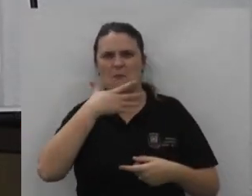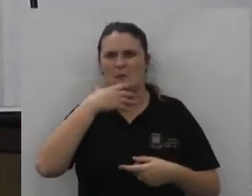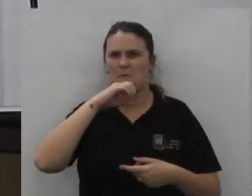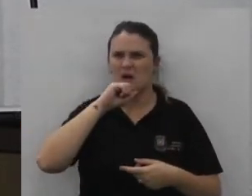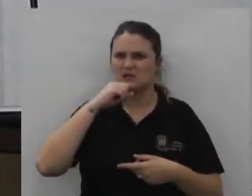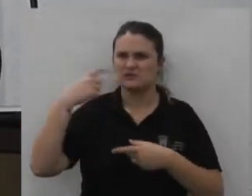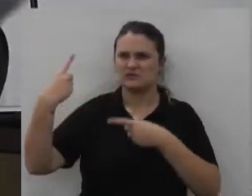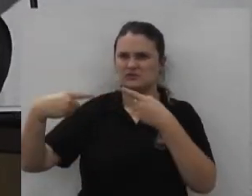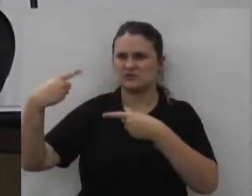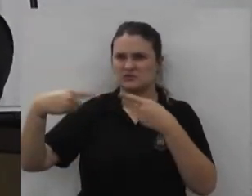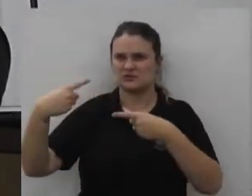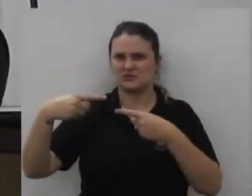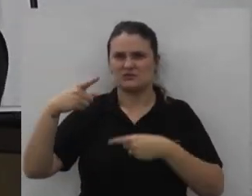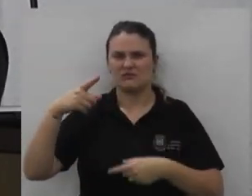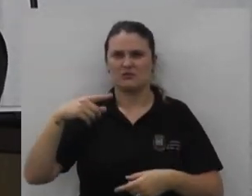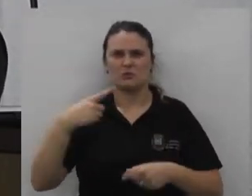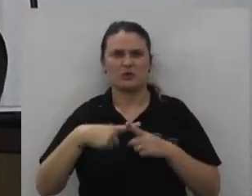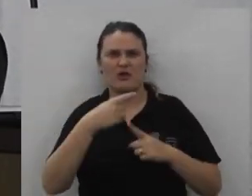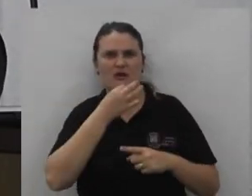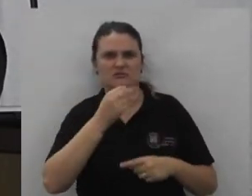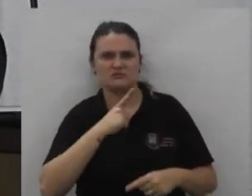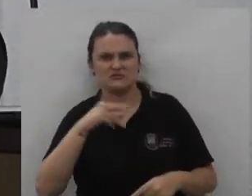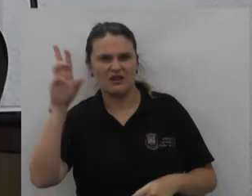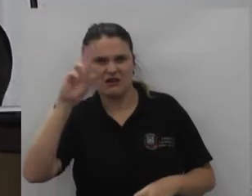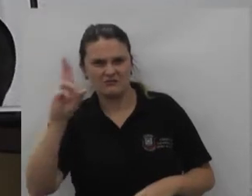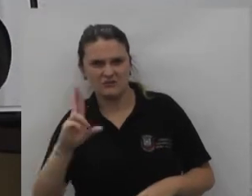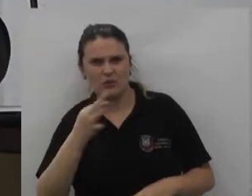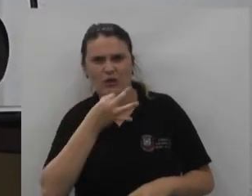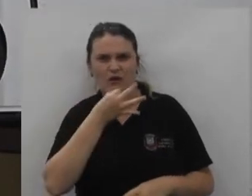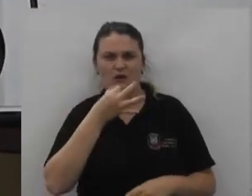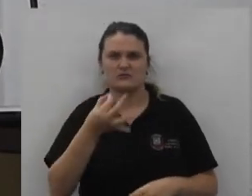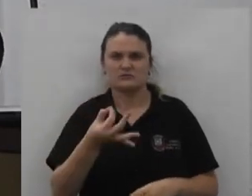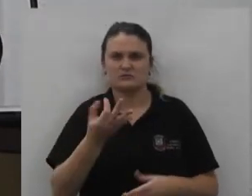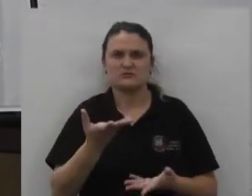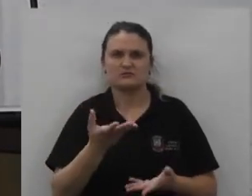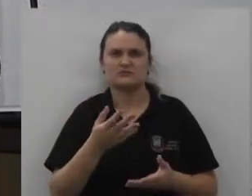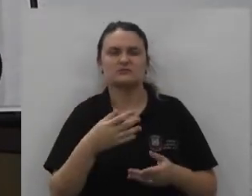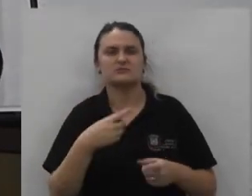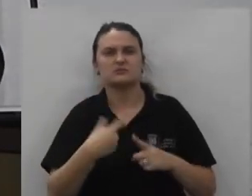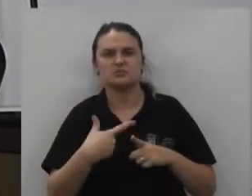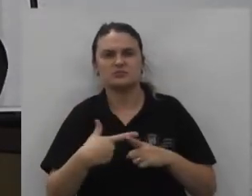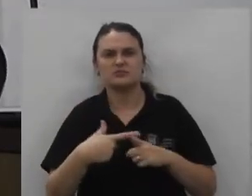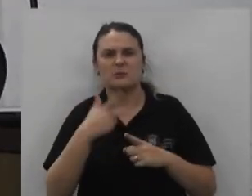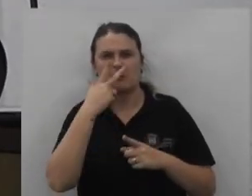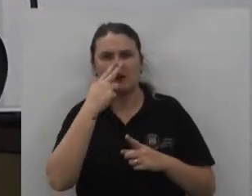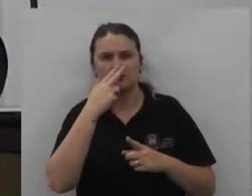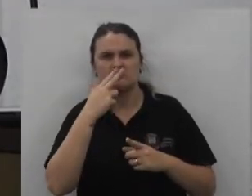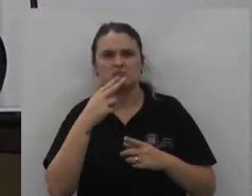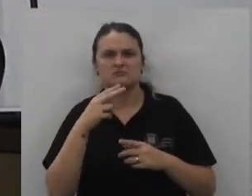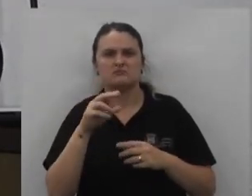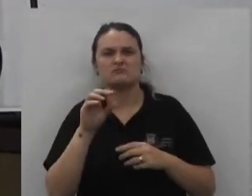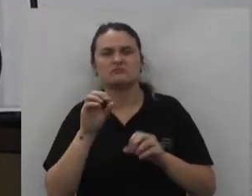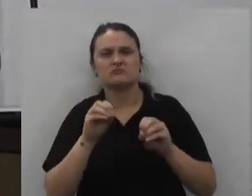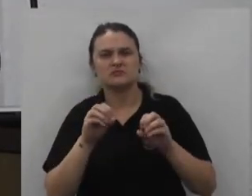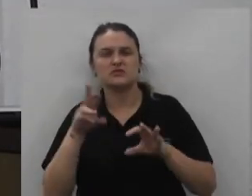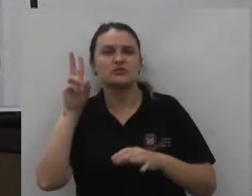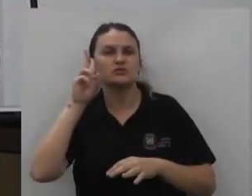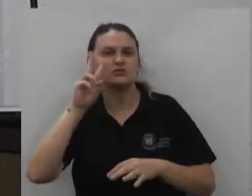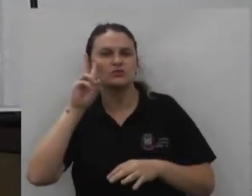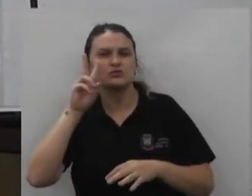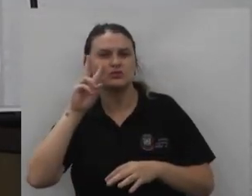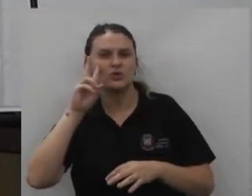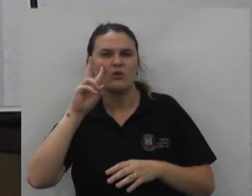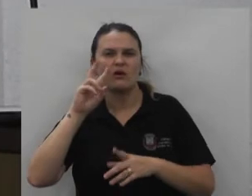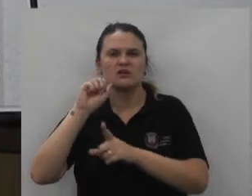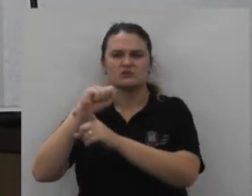mãe essa razão de que acharia que tanto foi pregado uma história